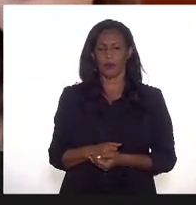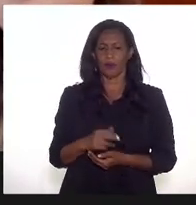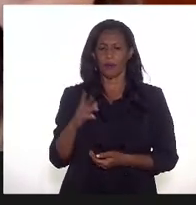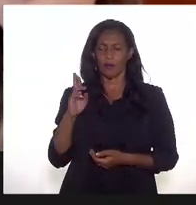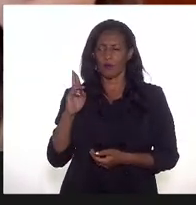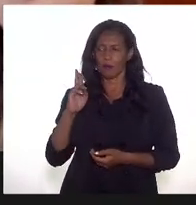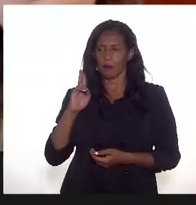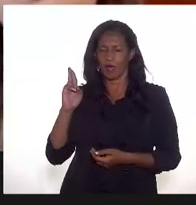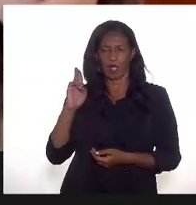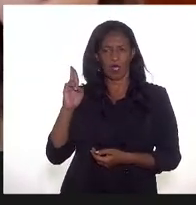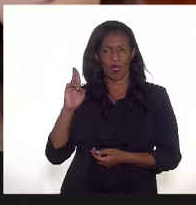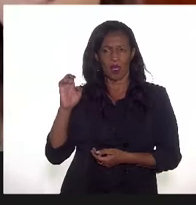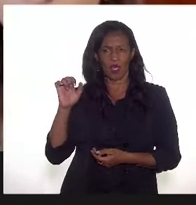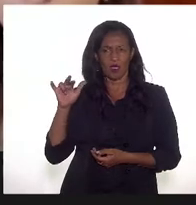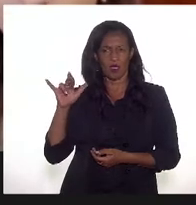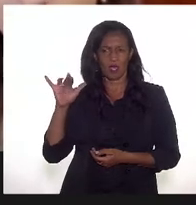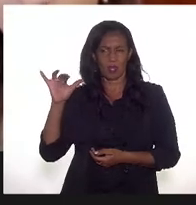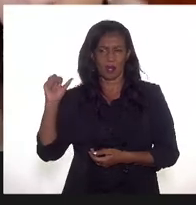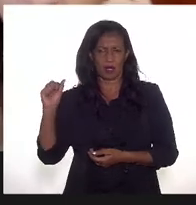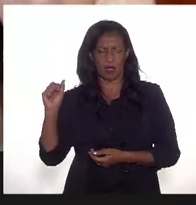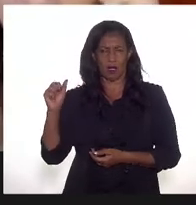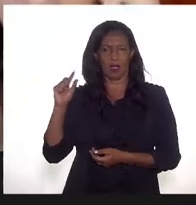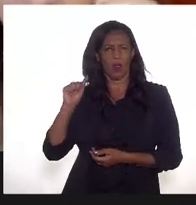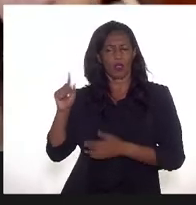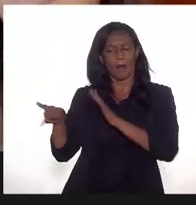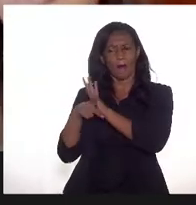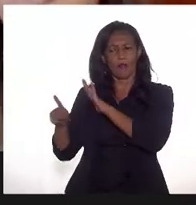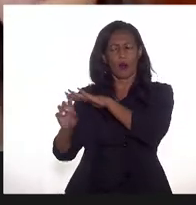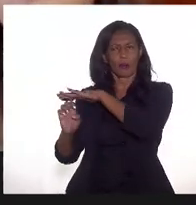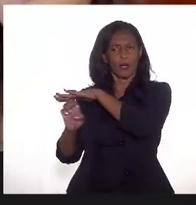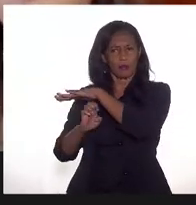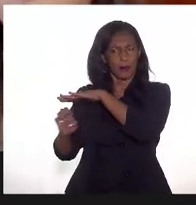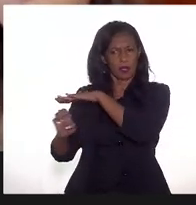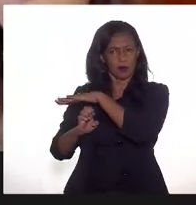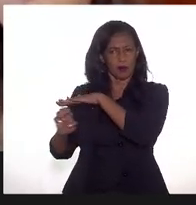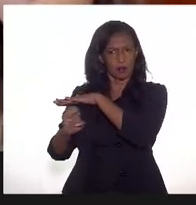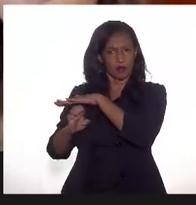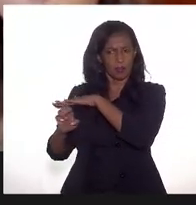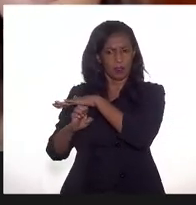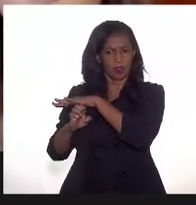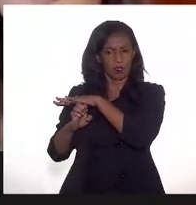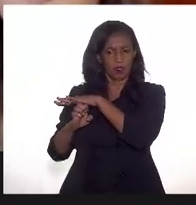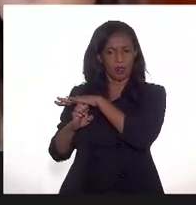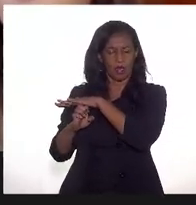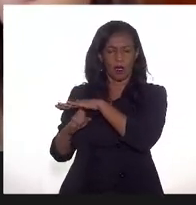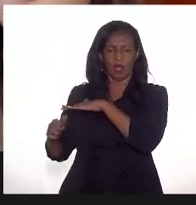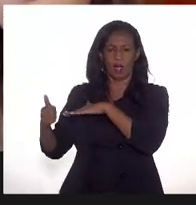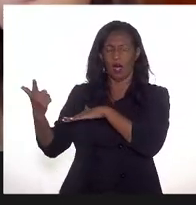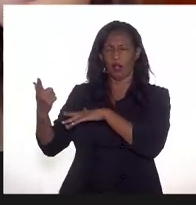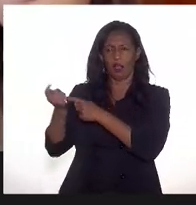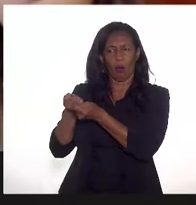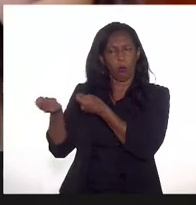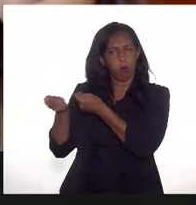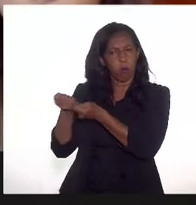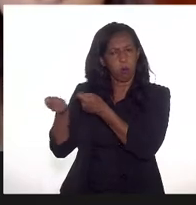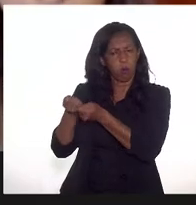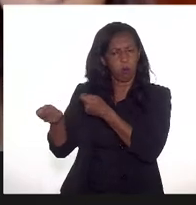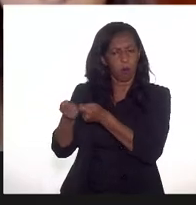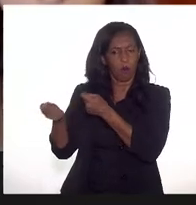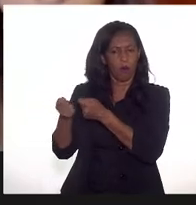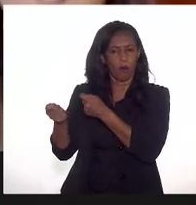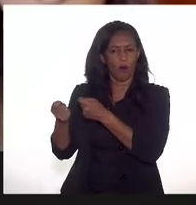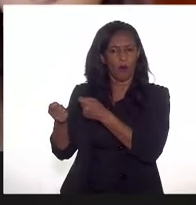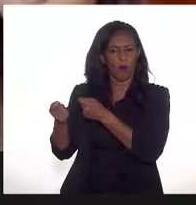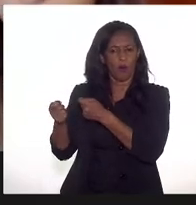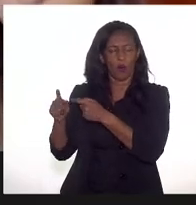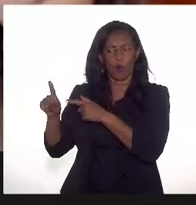que diz respeito à empresa que poderia até ter repercussões econômicas no mercado